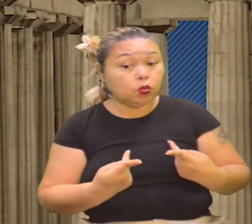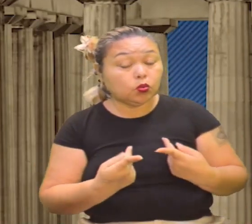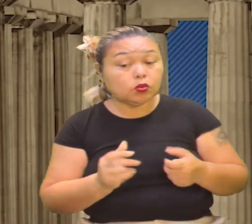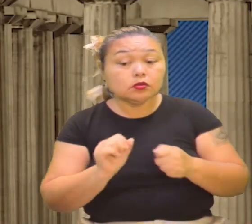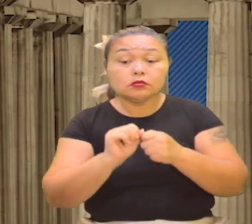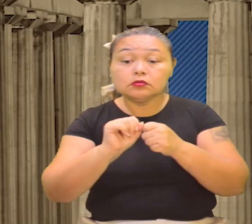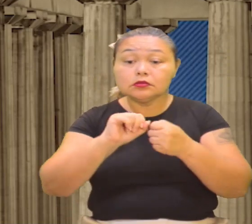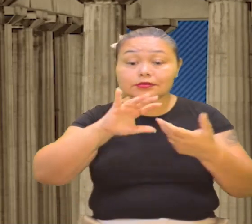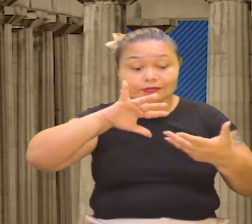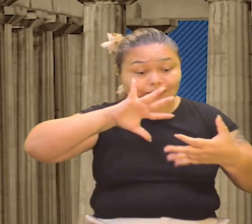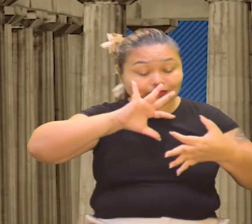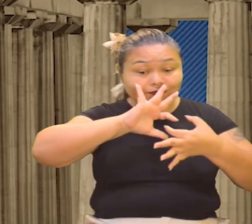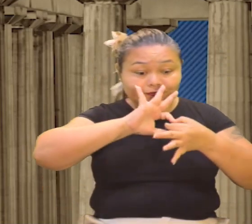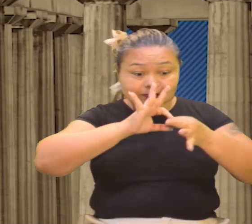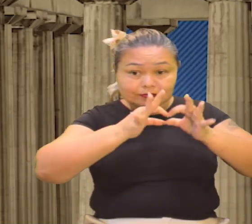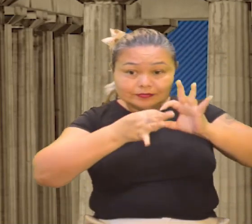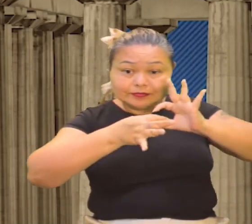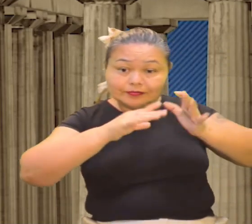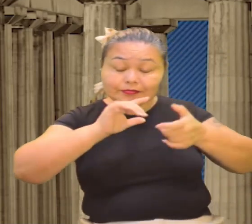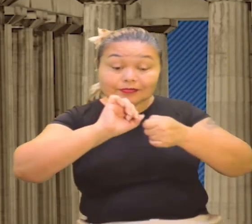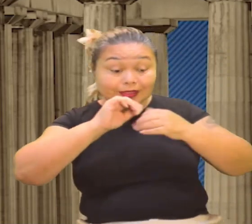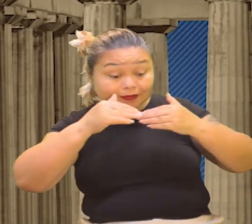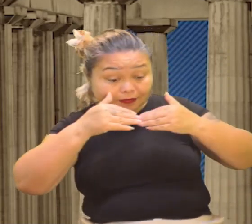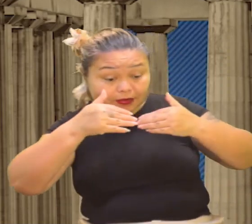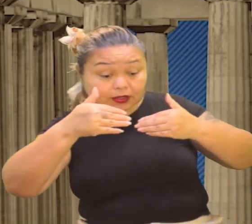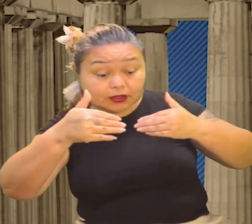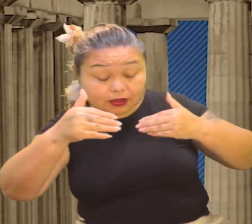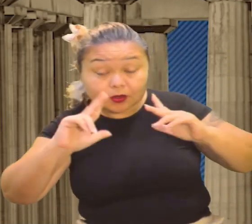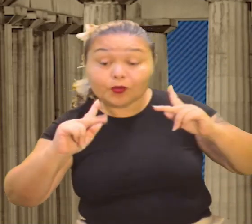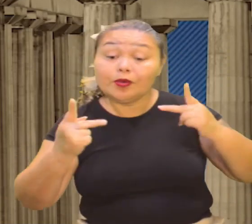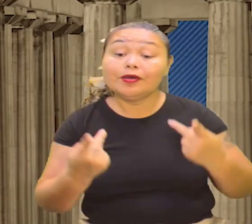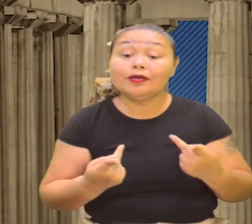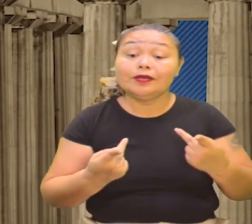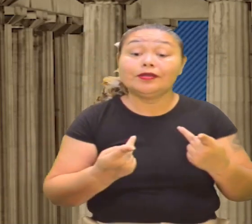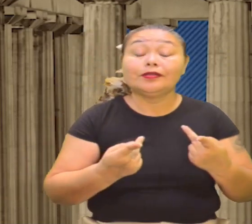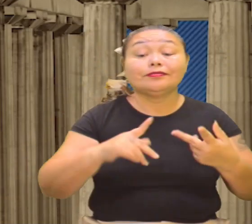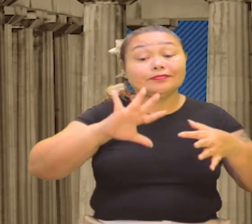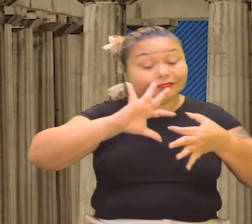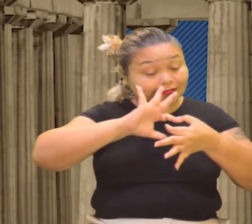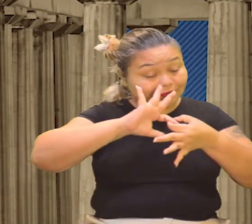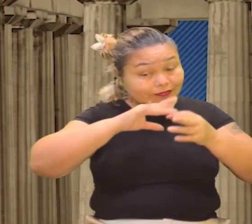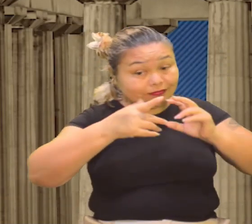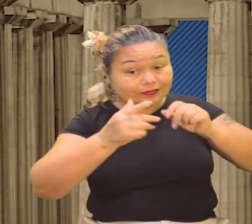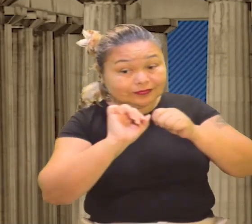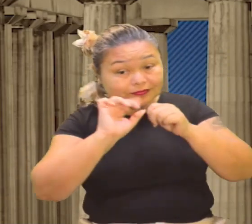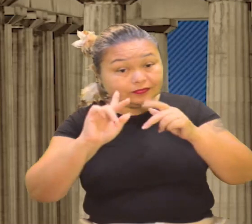mecanicismo. Então, assim, às vezes a gente quer ultrapassar o ser humano com o mecanicismo.